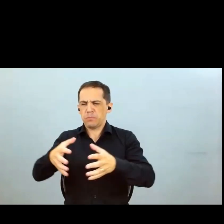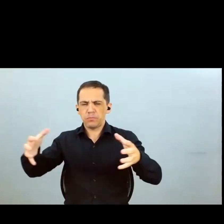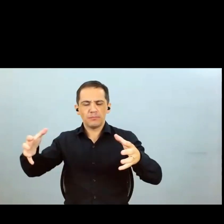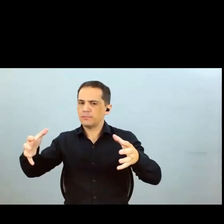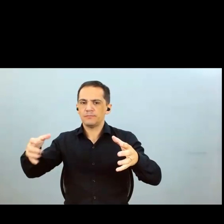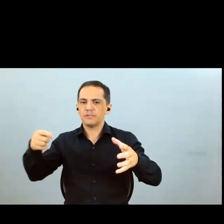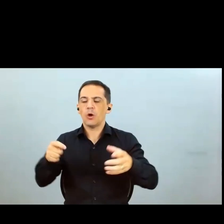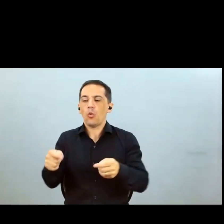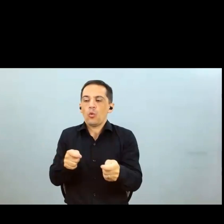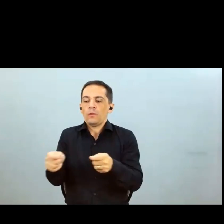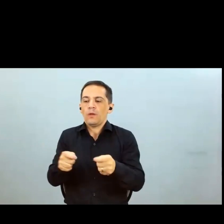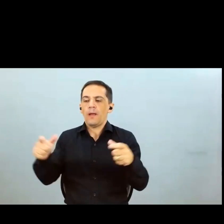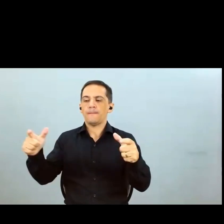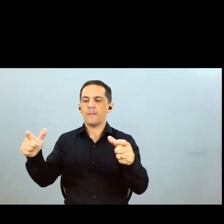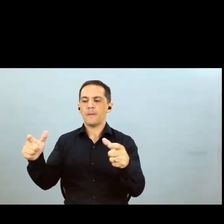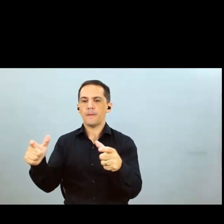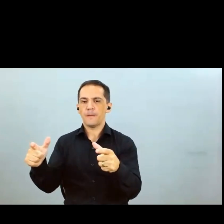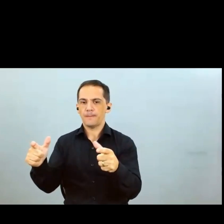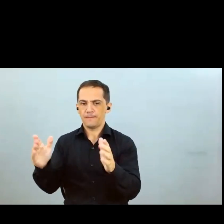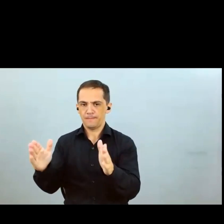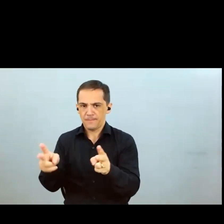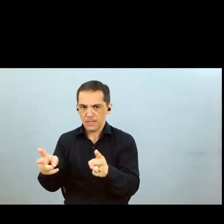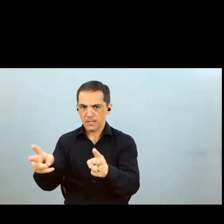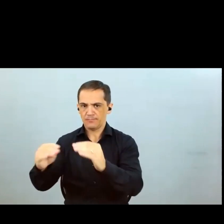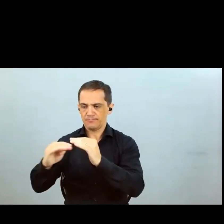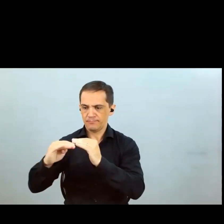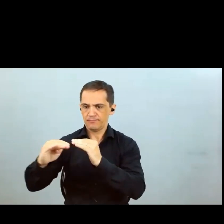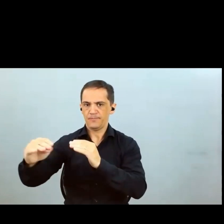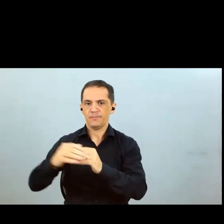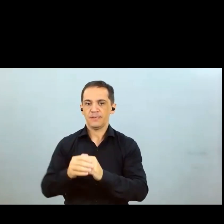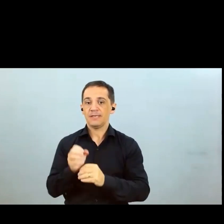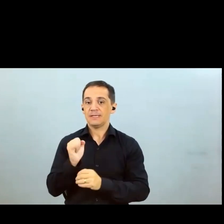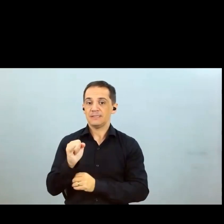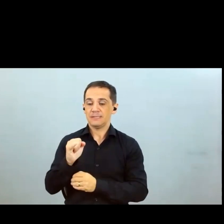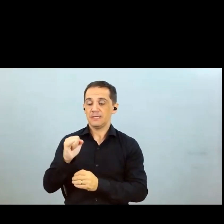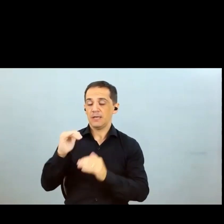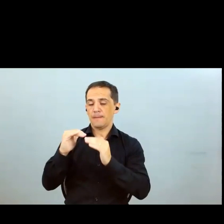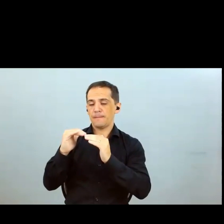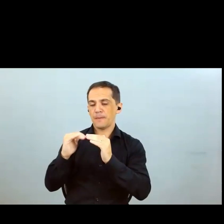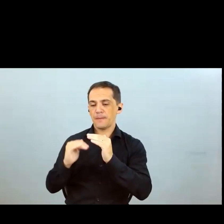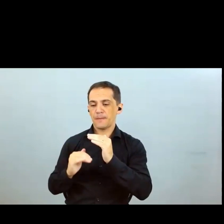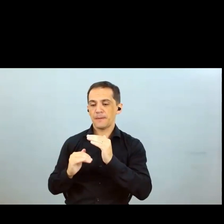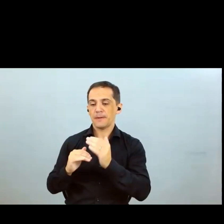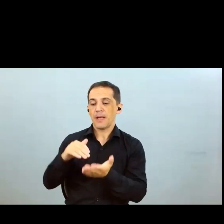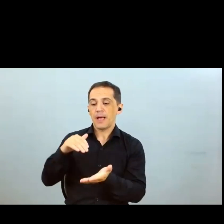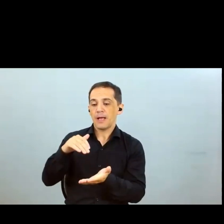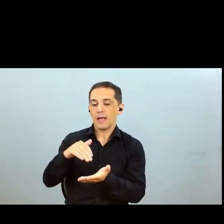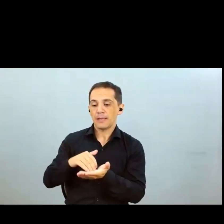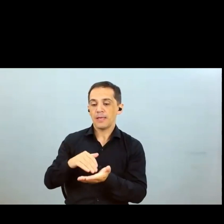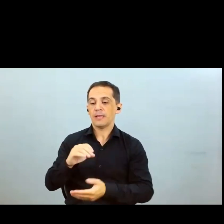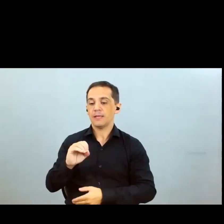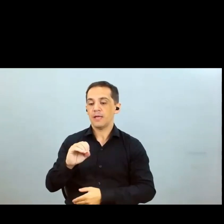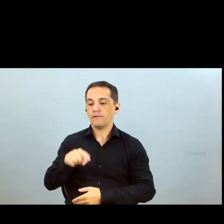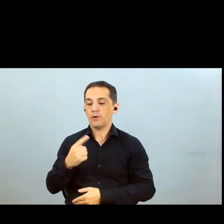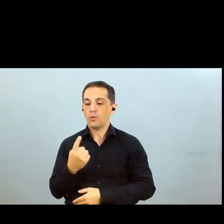que a gente até terminou ano passado com 0,77 nós temos que crescer agora estamos com 0,6 ainda uma posição bastante confortável e